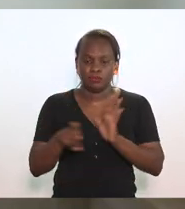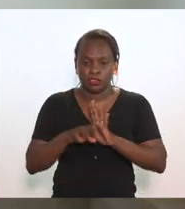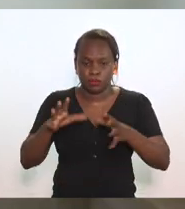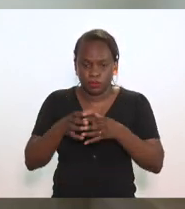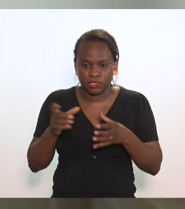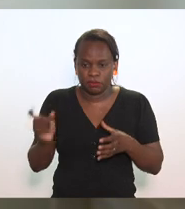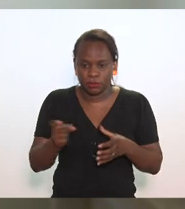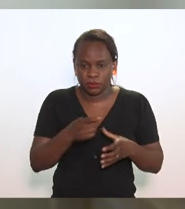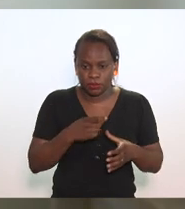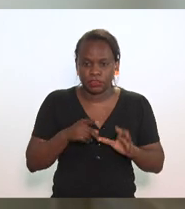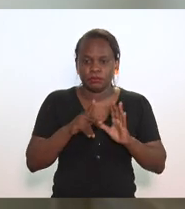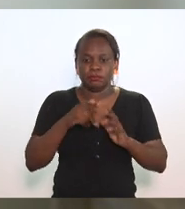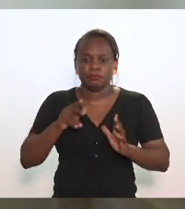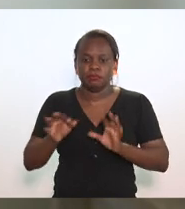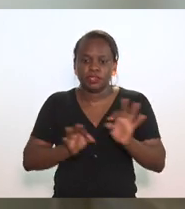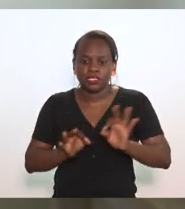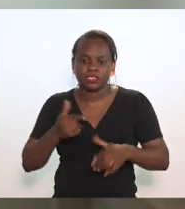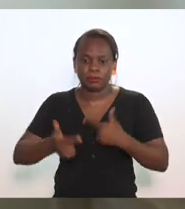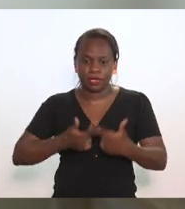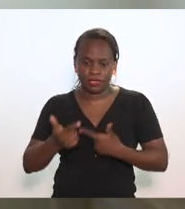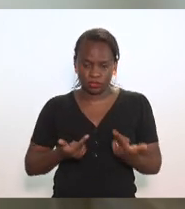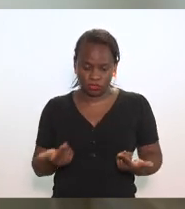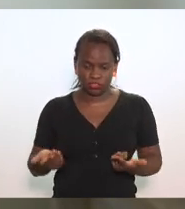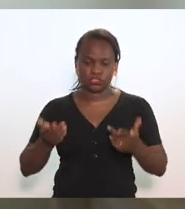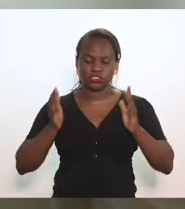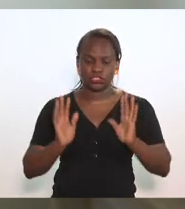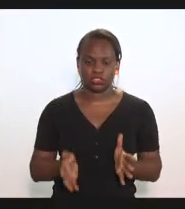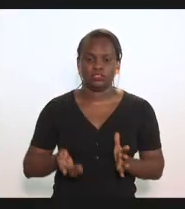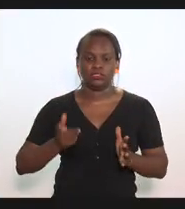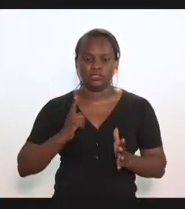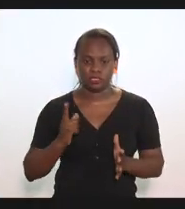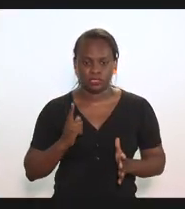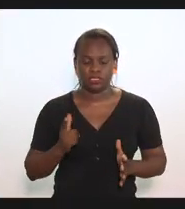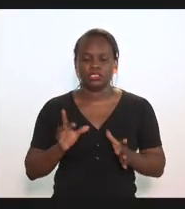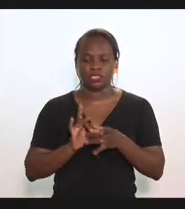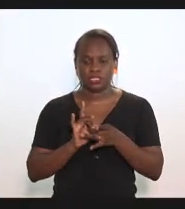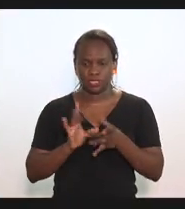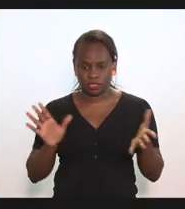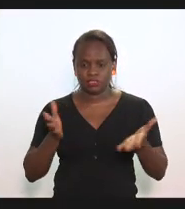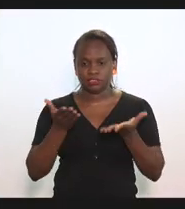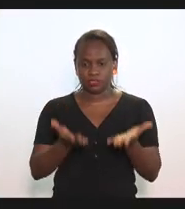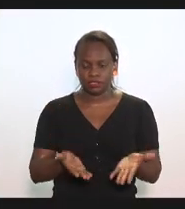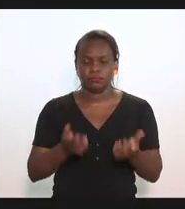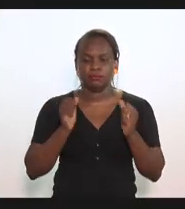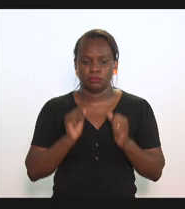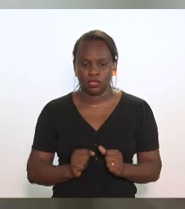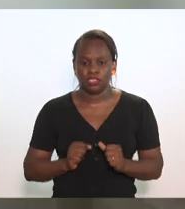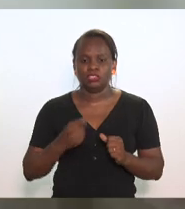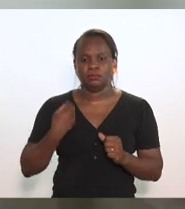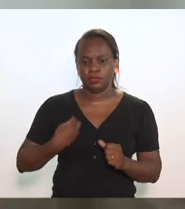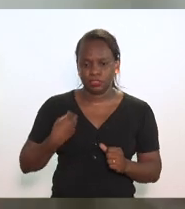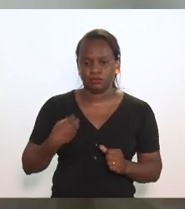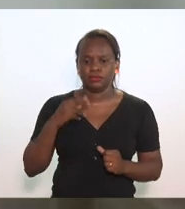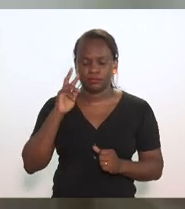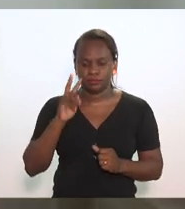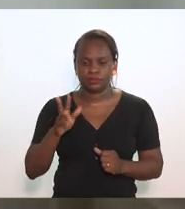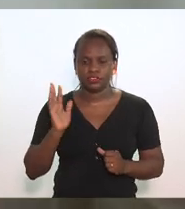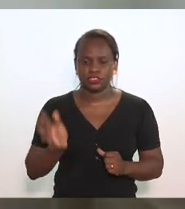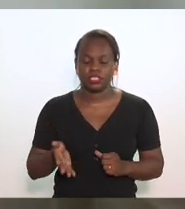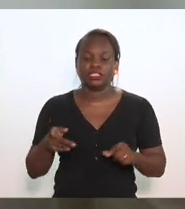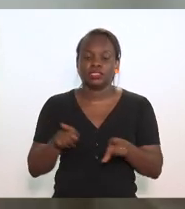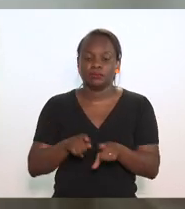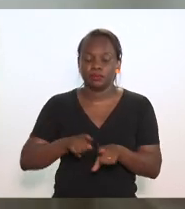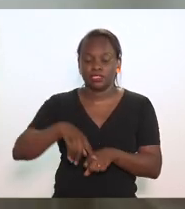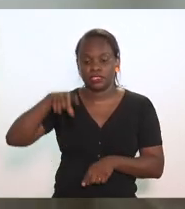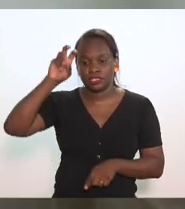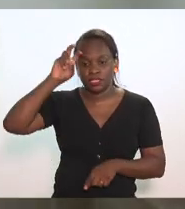o plano de trabalho que já está à disposição de vossa excelência vossa excelência participou e na quinta